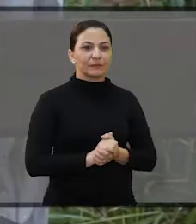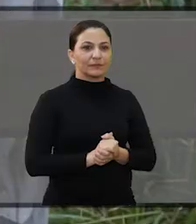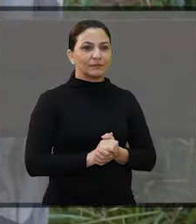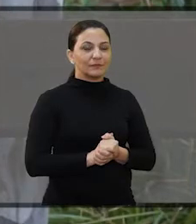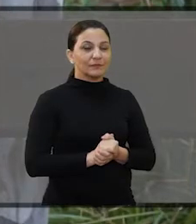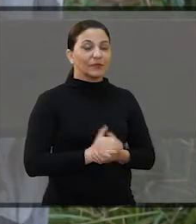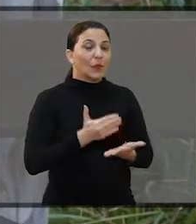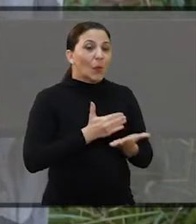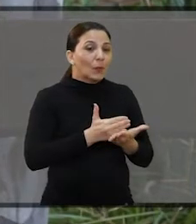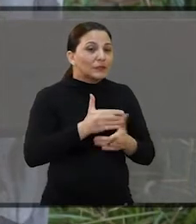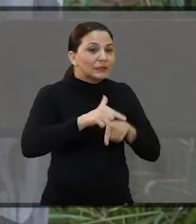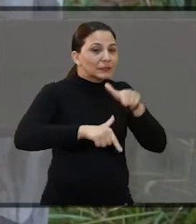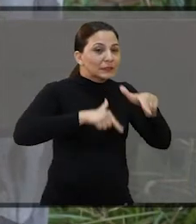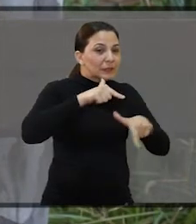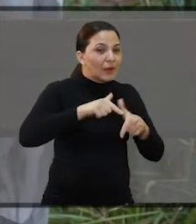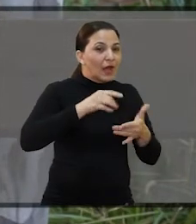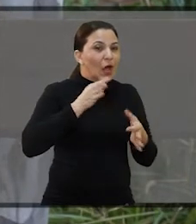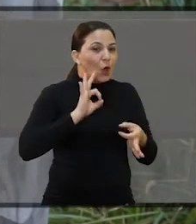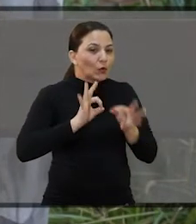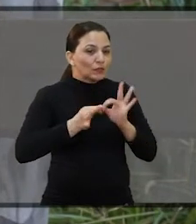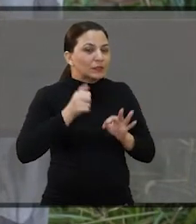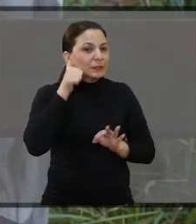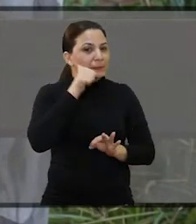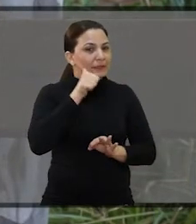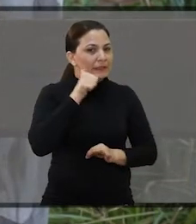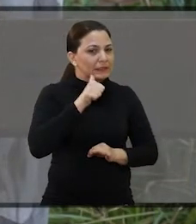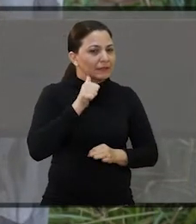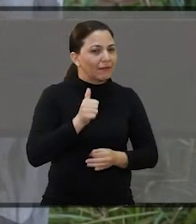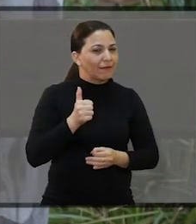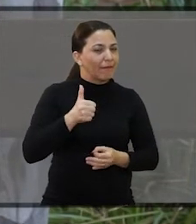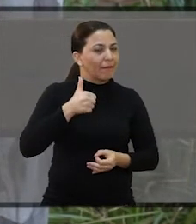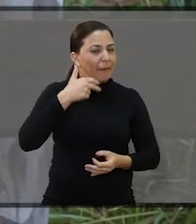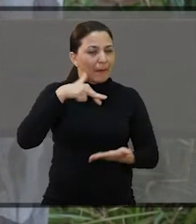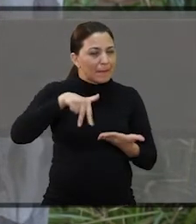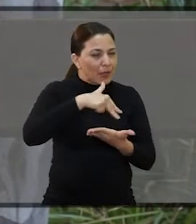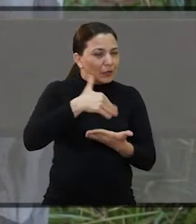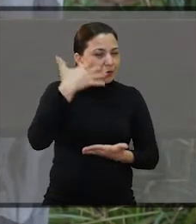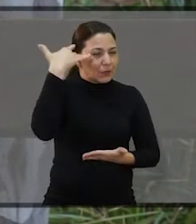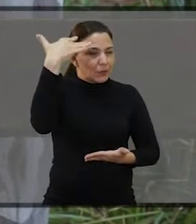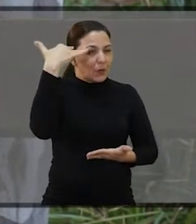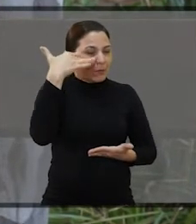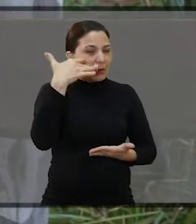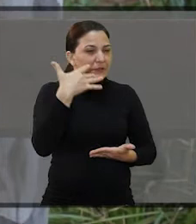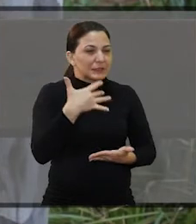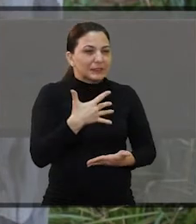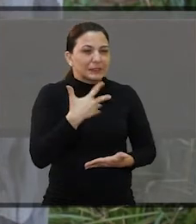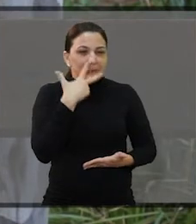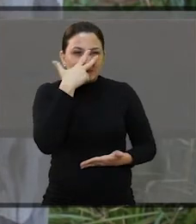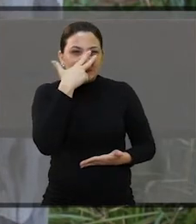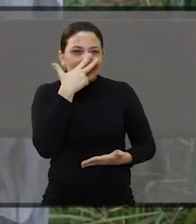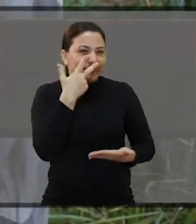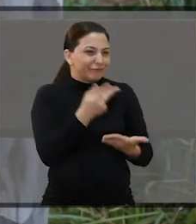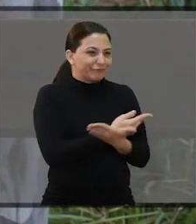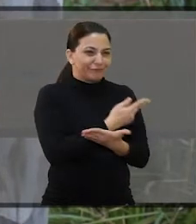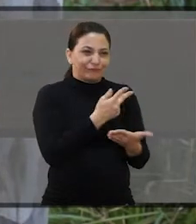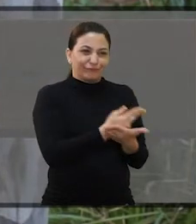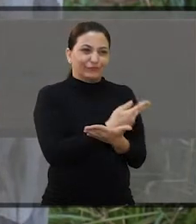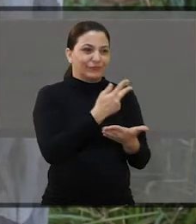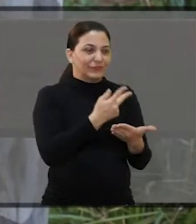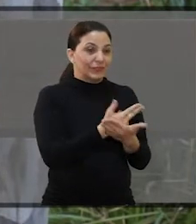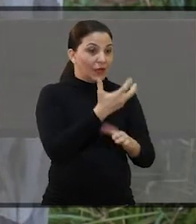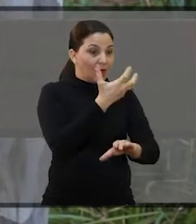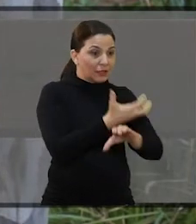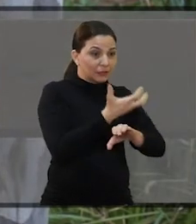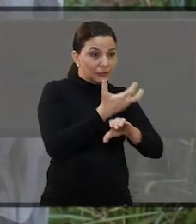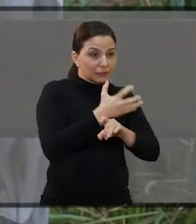Quando eu entrei aqui na Oficina das Meninas, ela era uma das meninas que pendia para o lado negativo. E conforme todas as